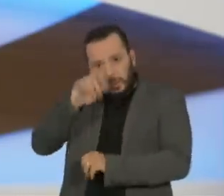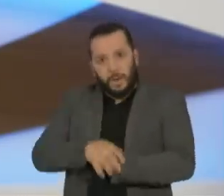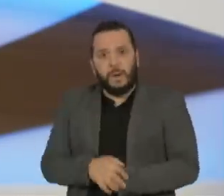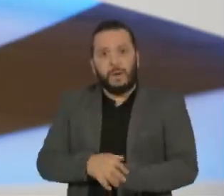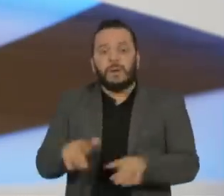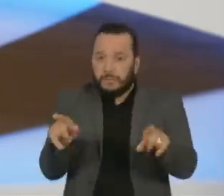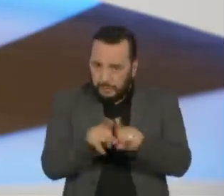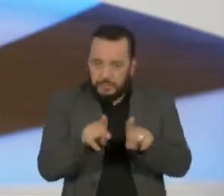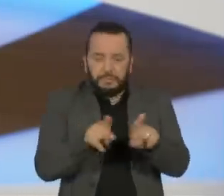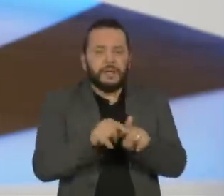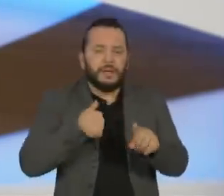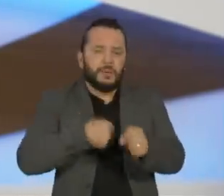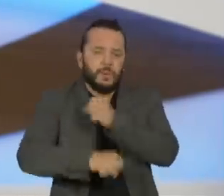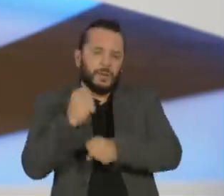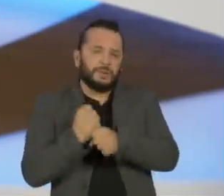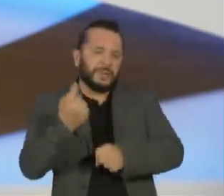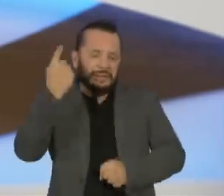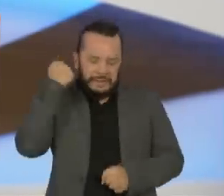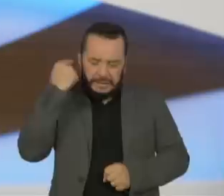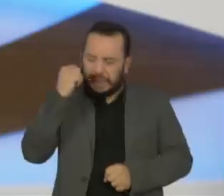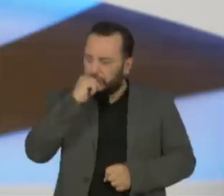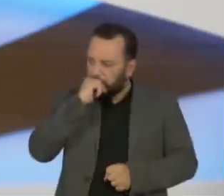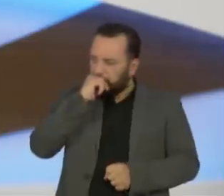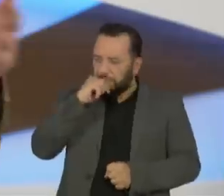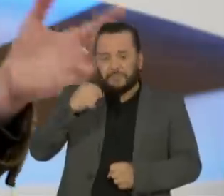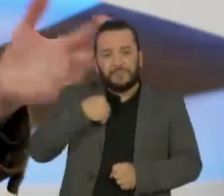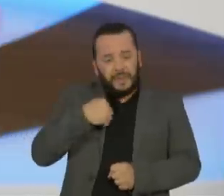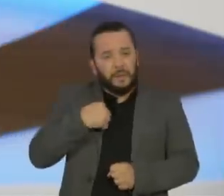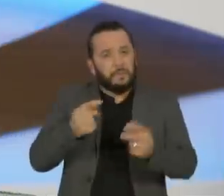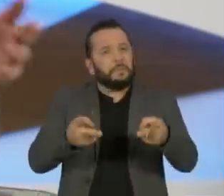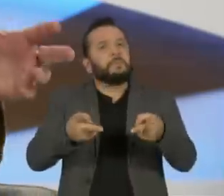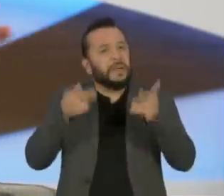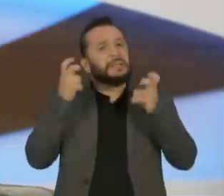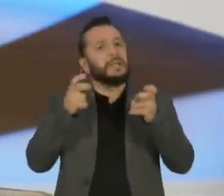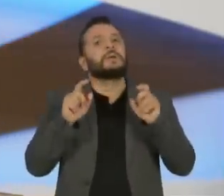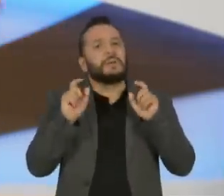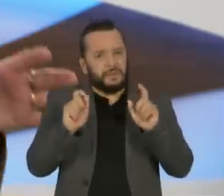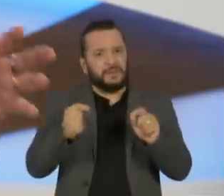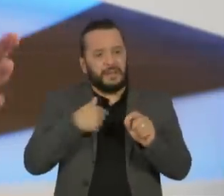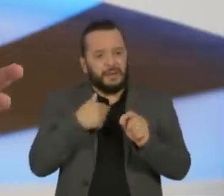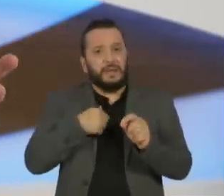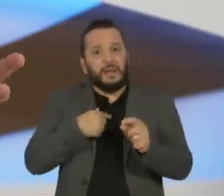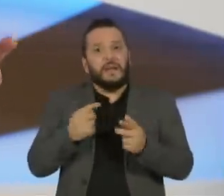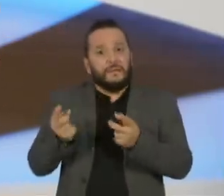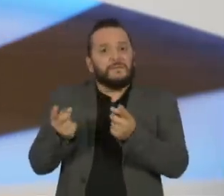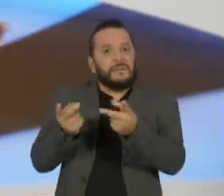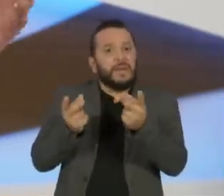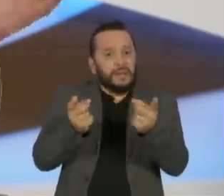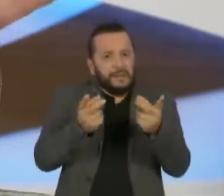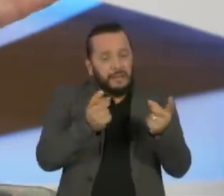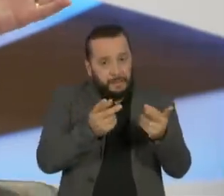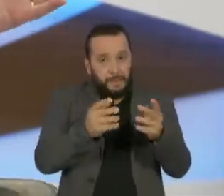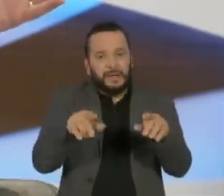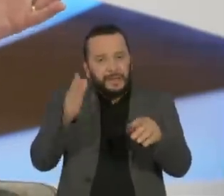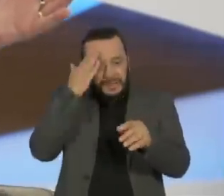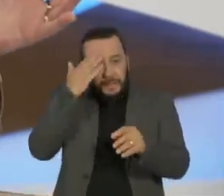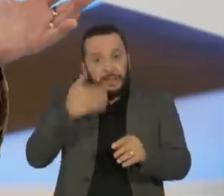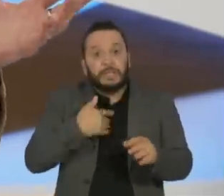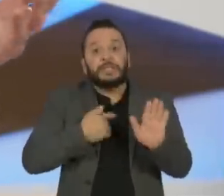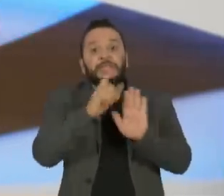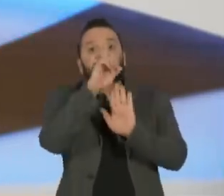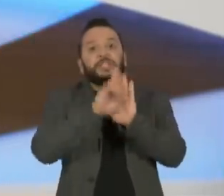ouvindo por portas e travessas, já está havendo uma redução drástica na arrecadação dos direitos autorais. Isso sem a pandemia.